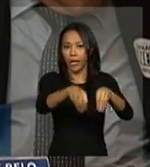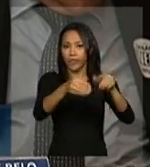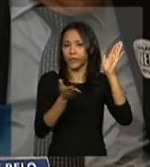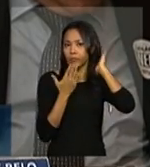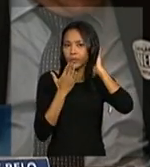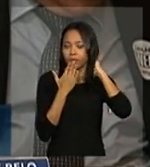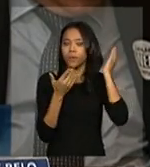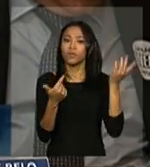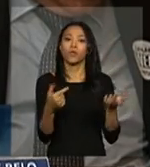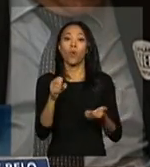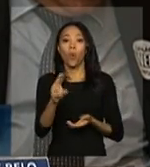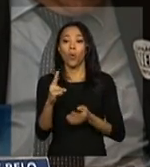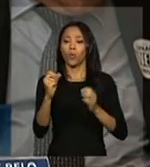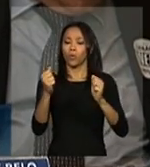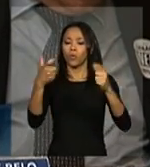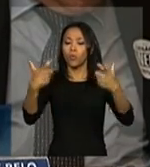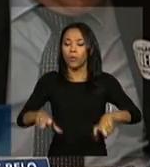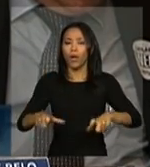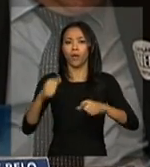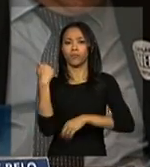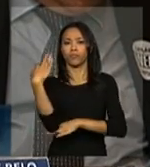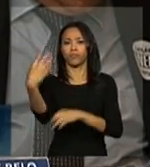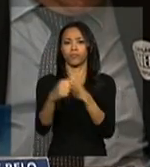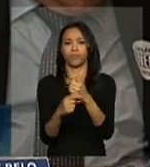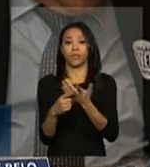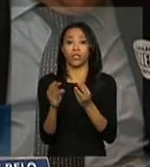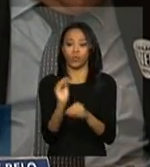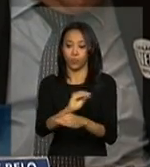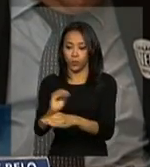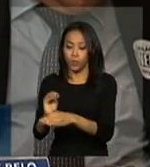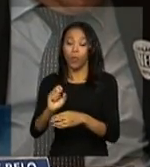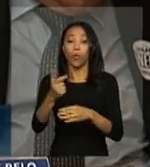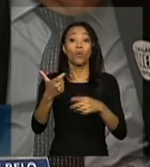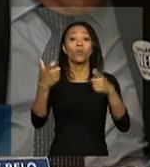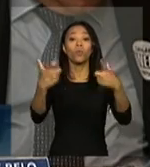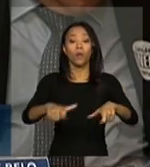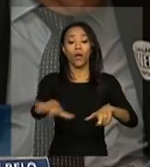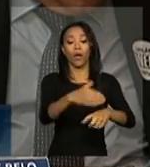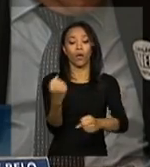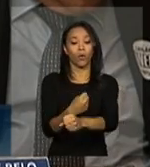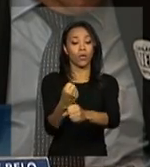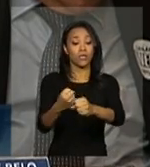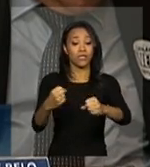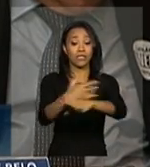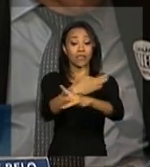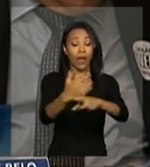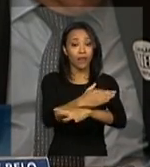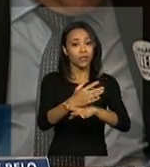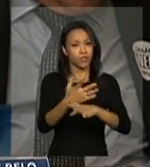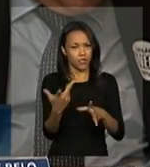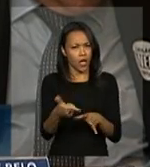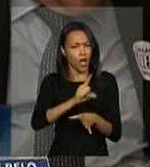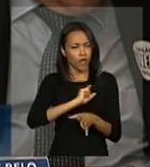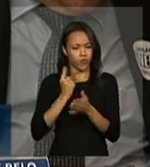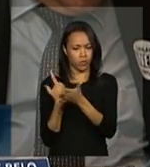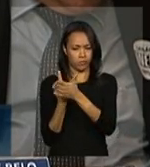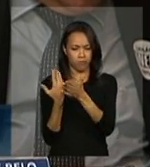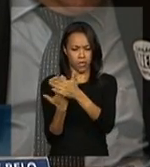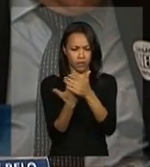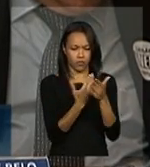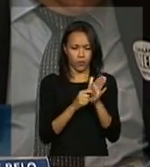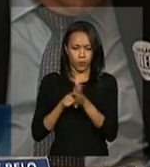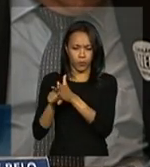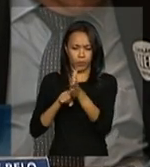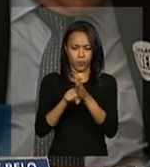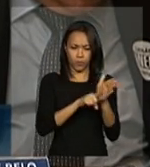conservação, evita zonas urbanas. Então, é algo que foi feito no sentido de que, se tivesse o